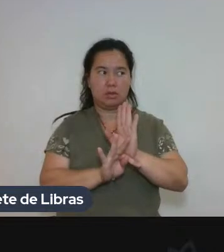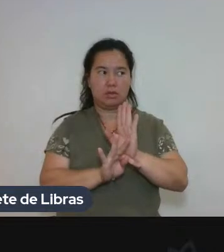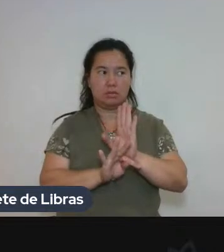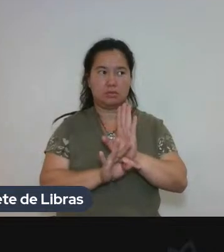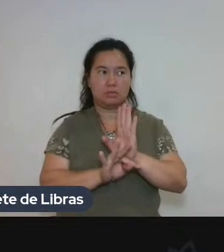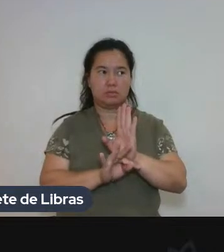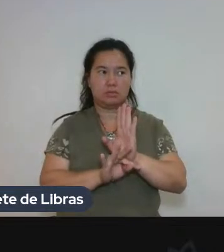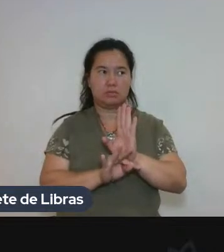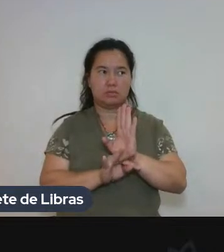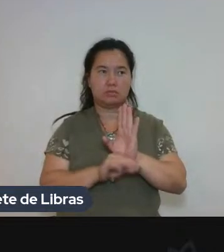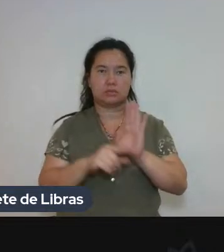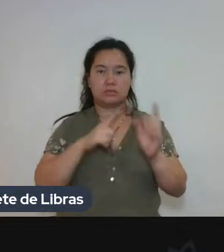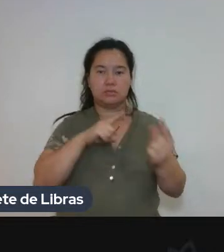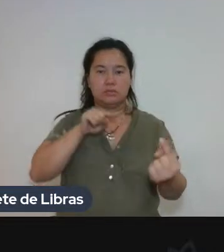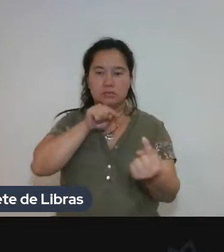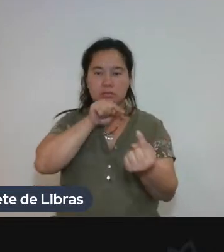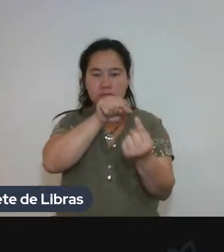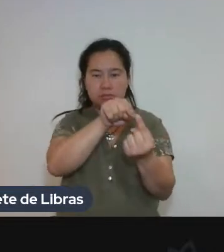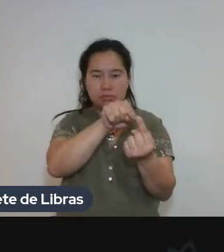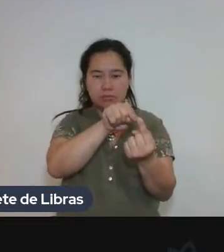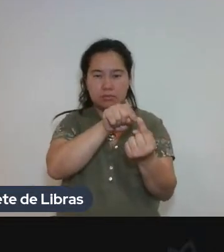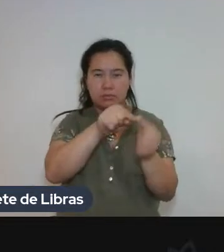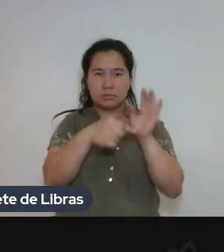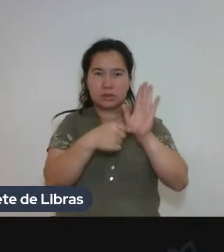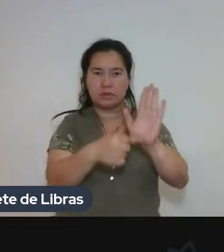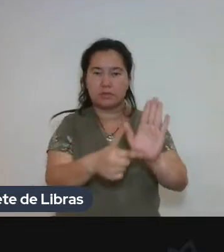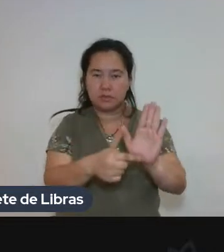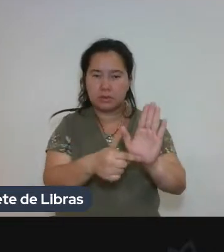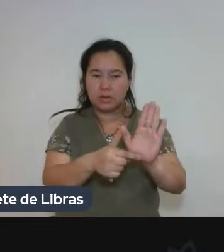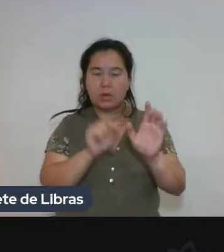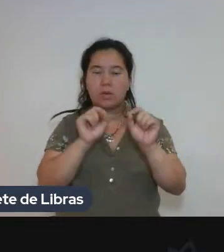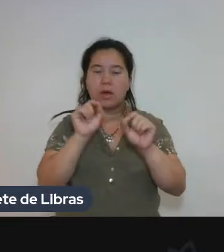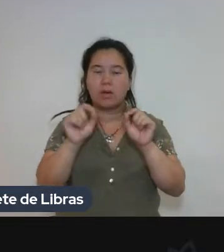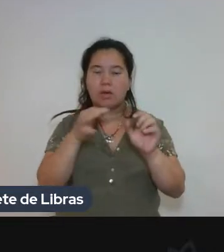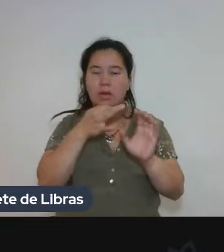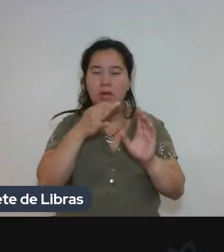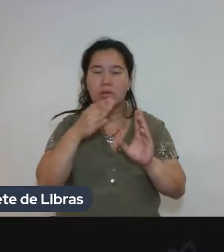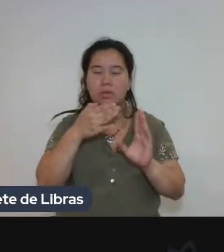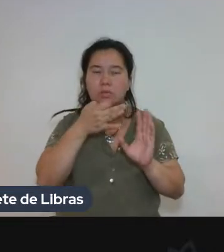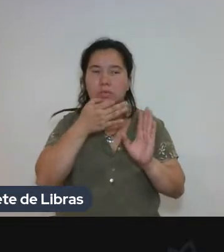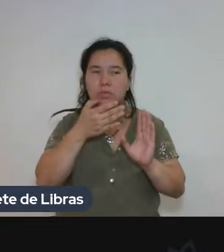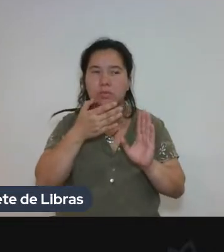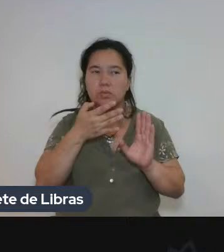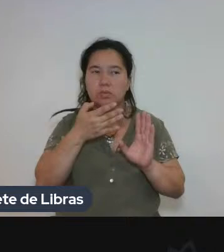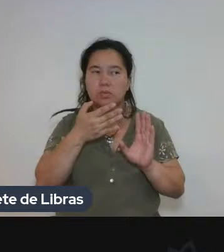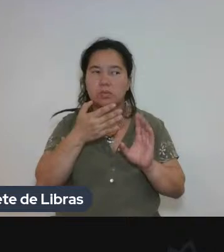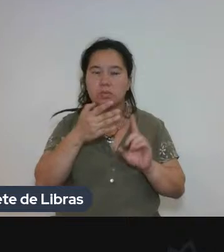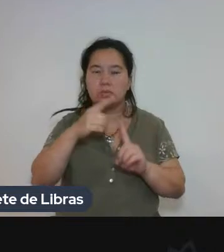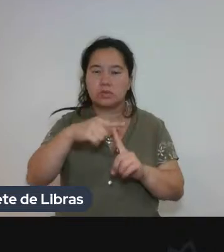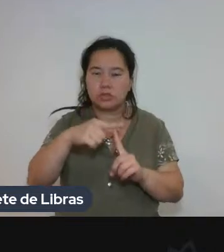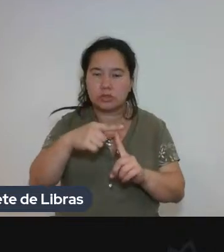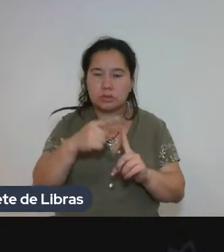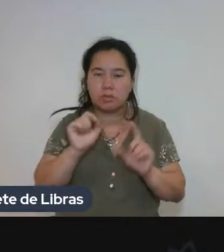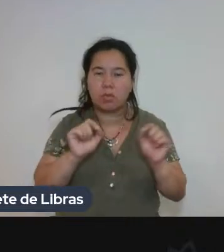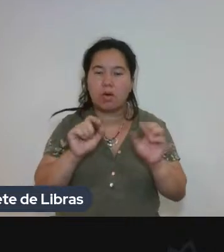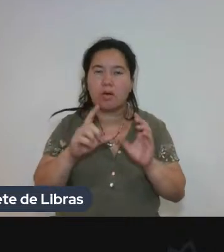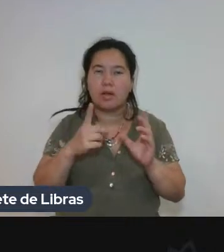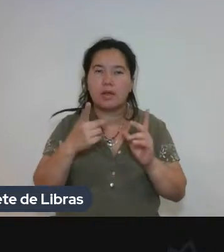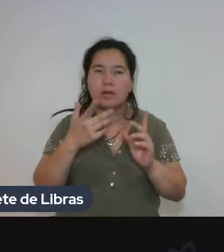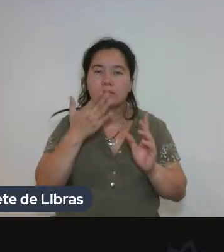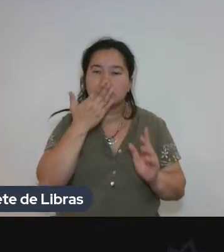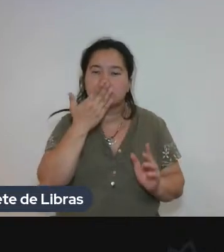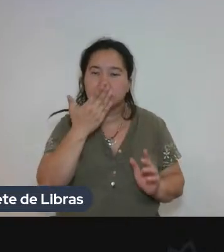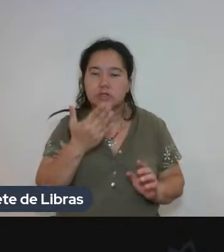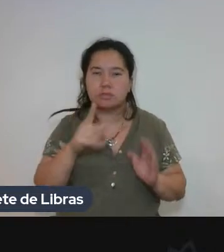se tem como objetivo delimitar o tipo de notas, ou seja, a natureza dessas notas, se são notas, eu ia dizer